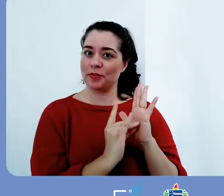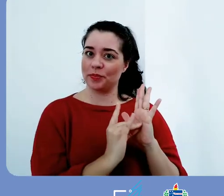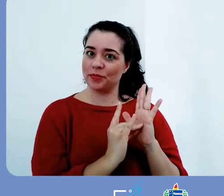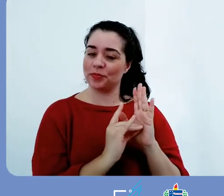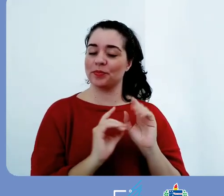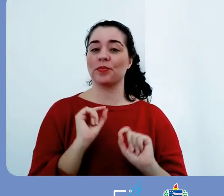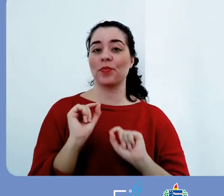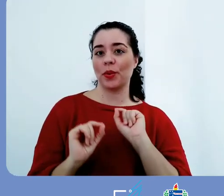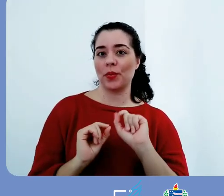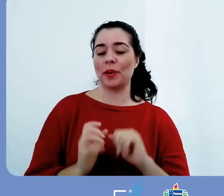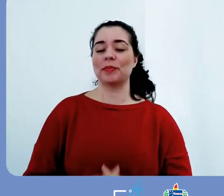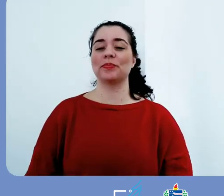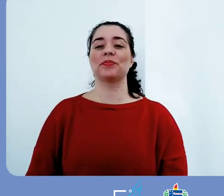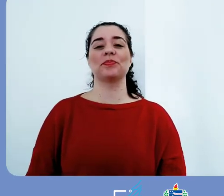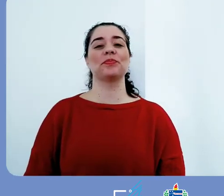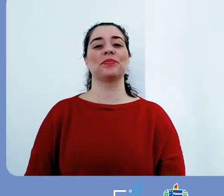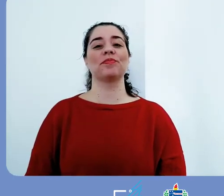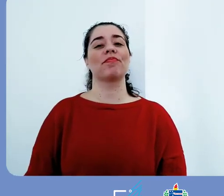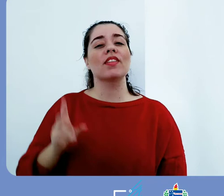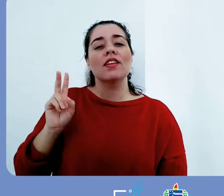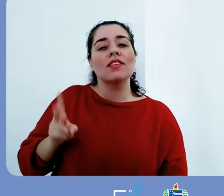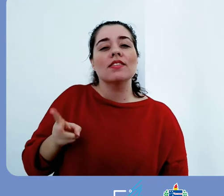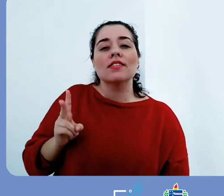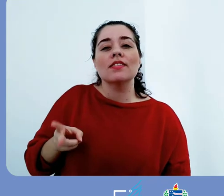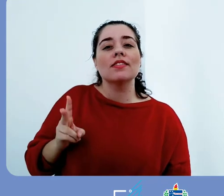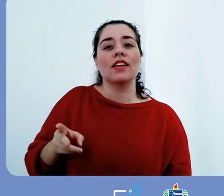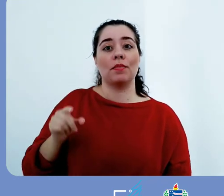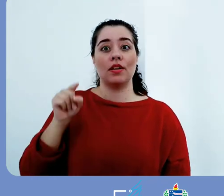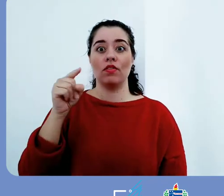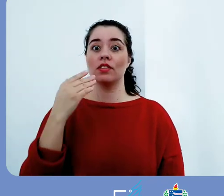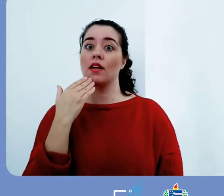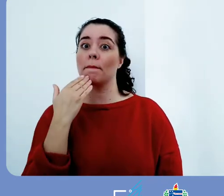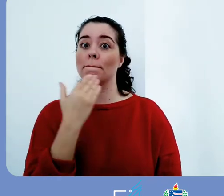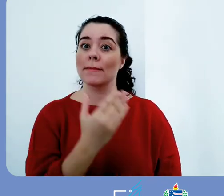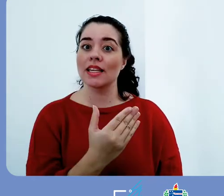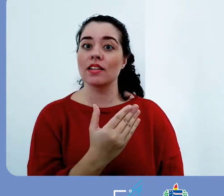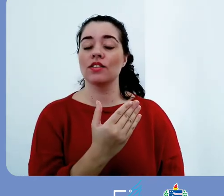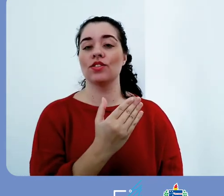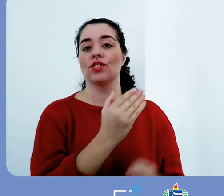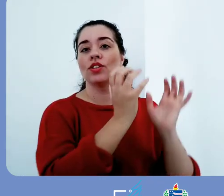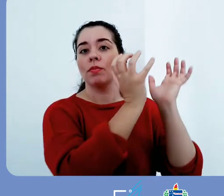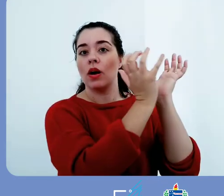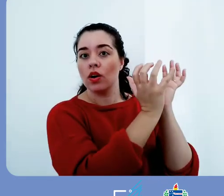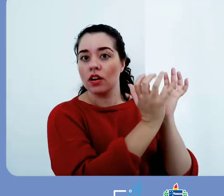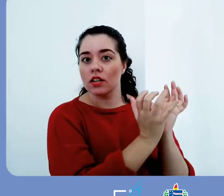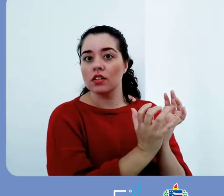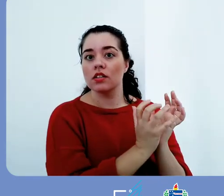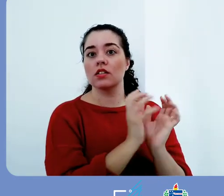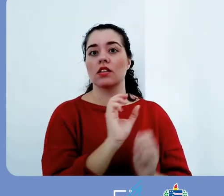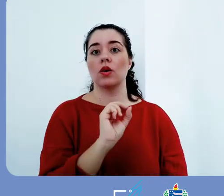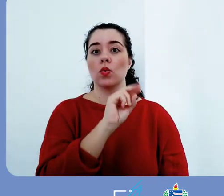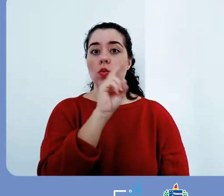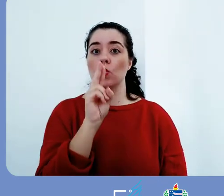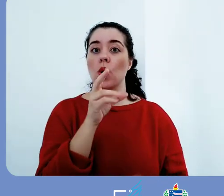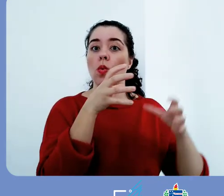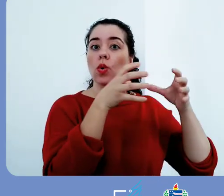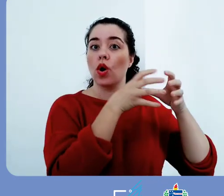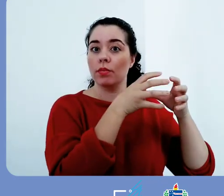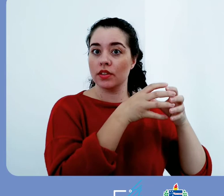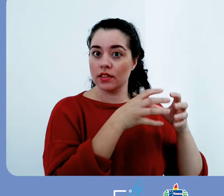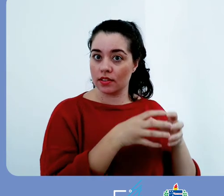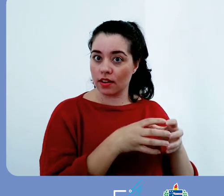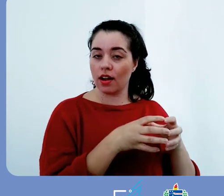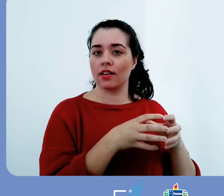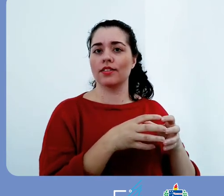esteja seguro dos procedimentos, das regras referentes ao repositório. Converse, de preferência, com a equipe técnica